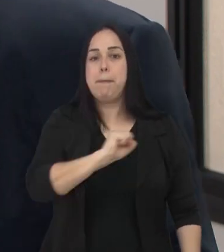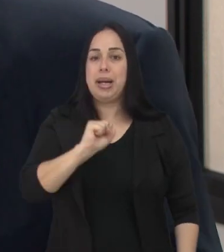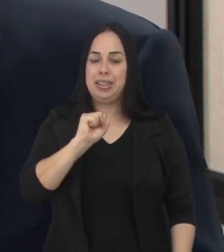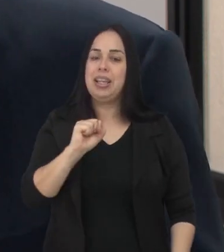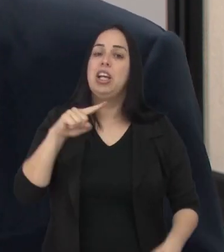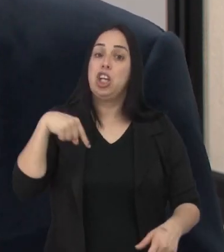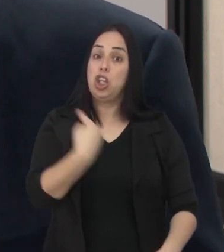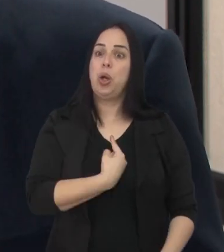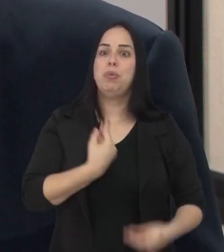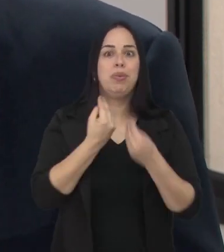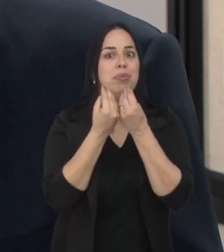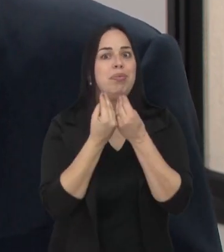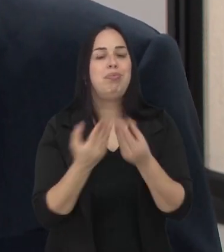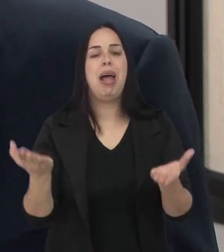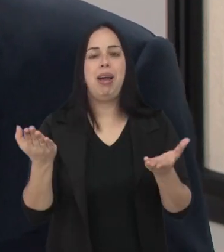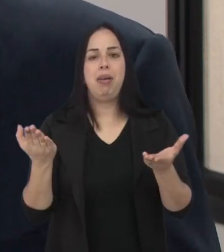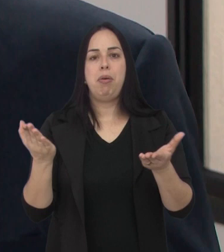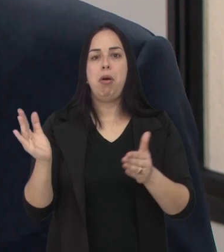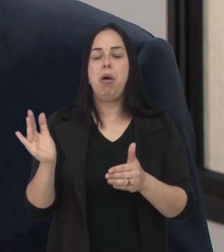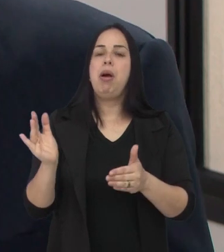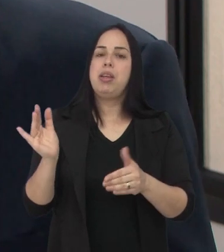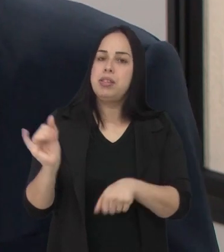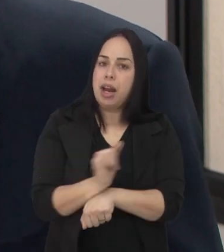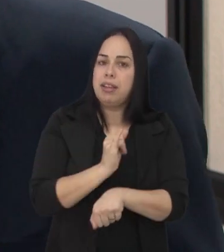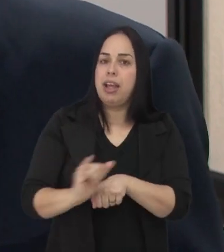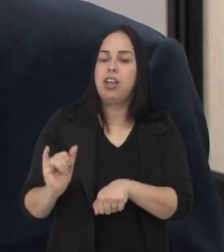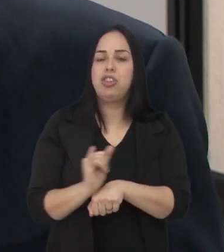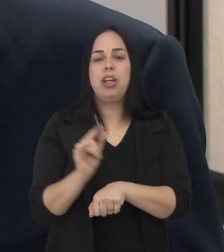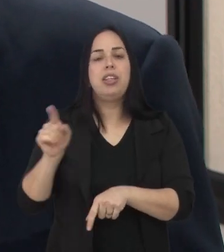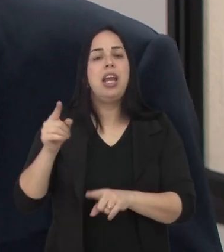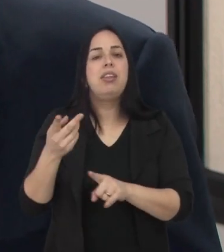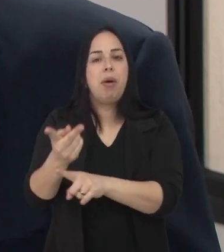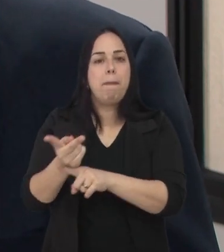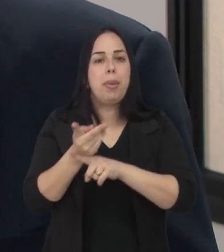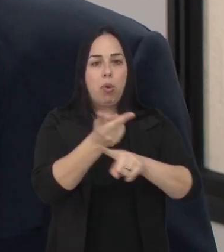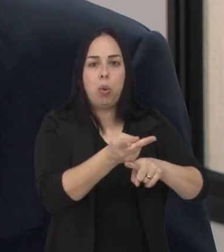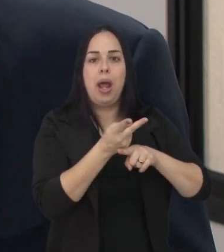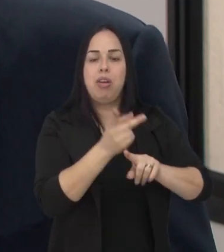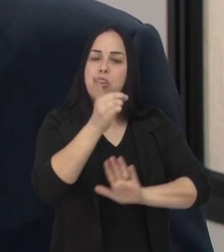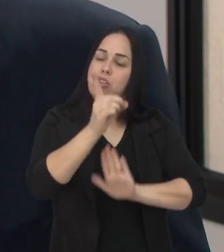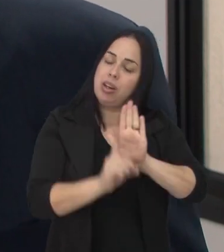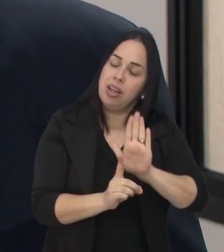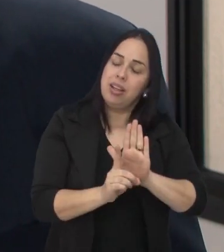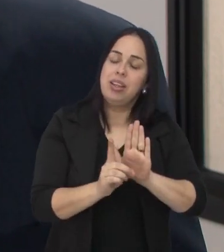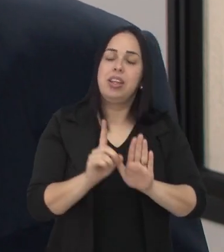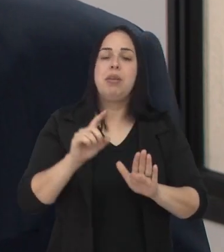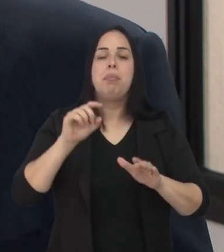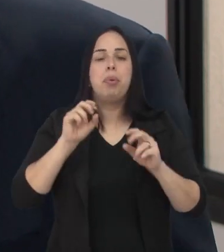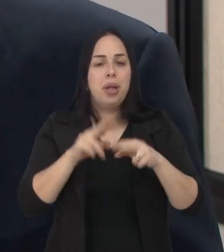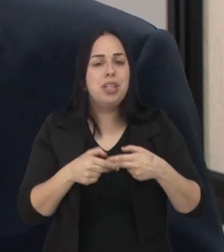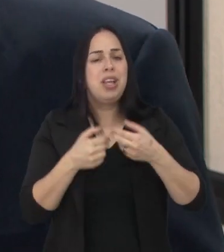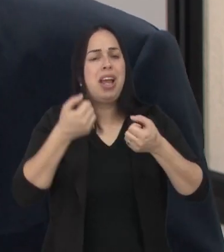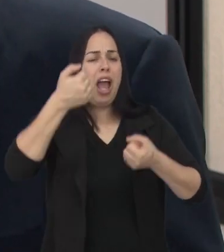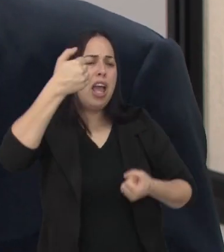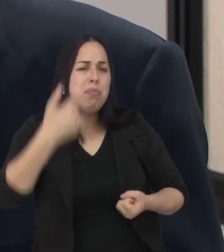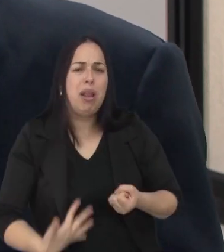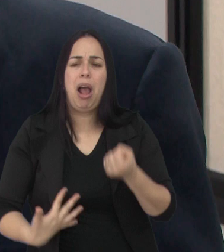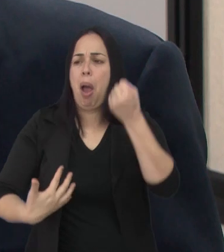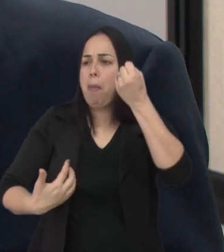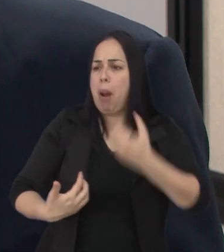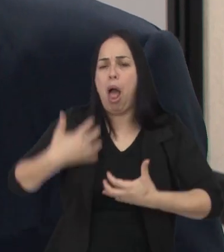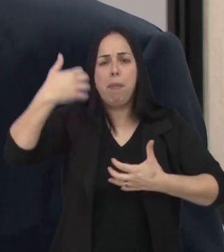tomarão ciência, né, que nós estamos abrindo esses caminhos e com certeza vão procurar os seus direitos. Quanto mais nós